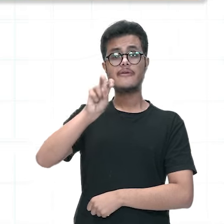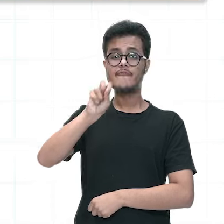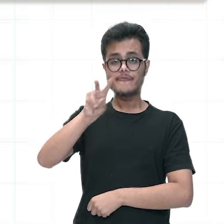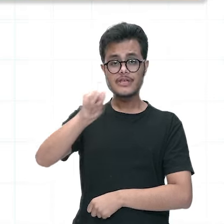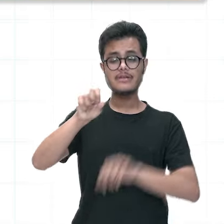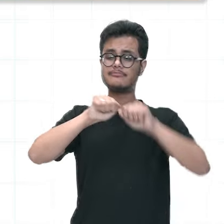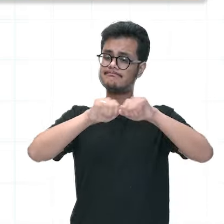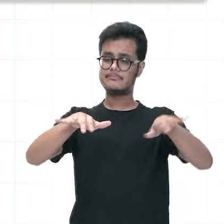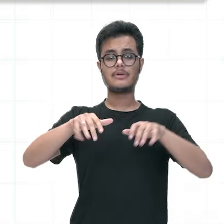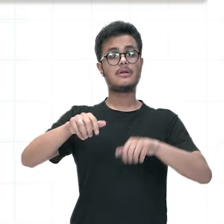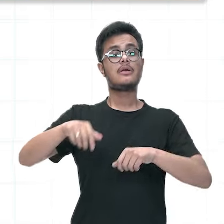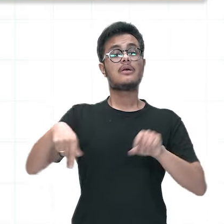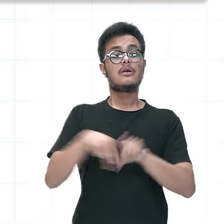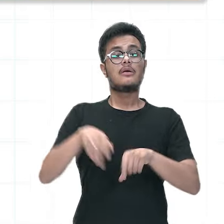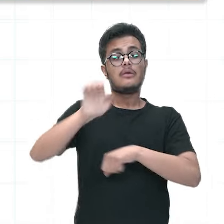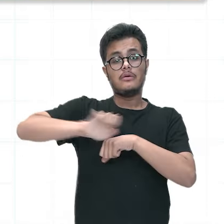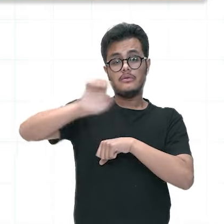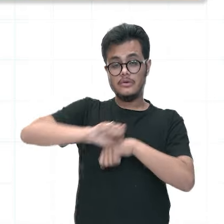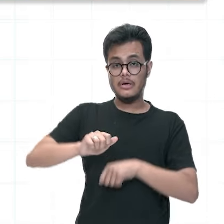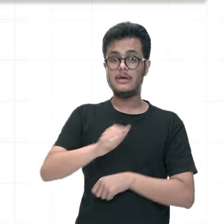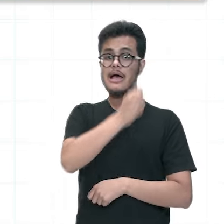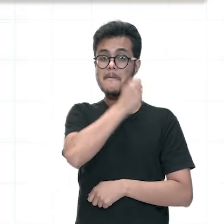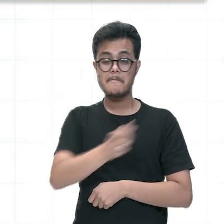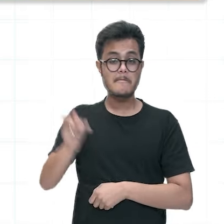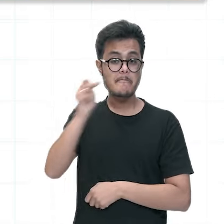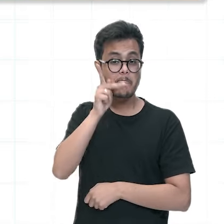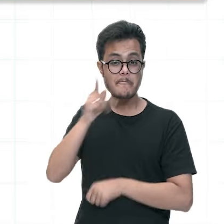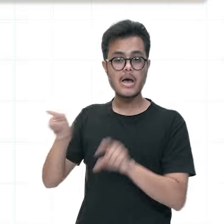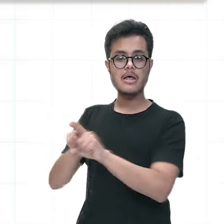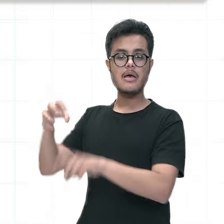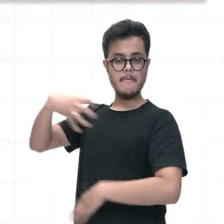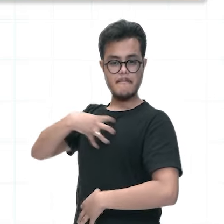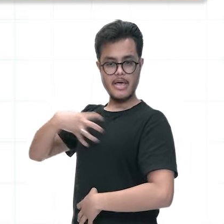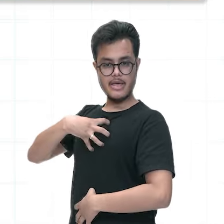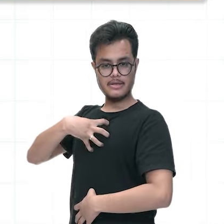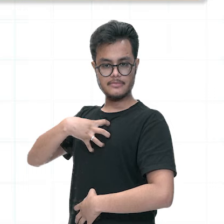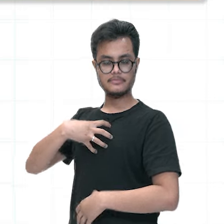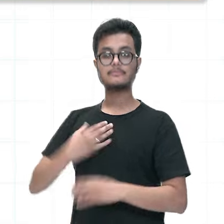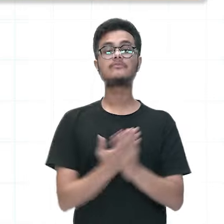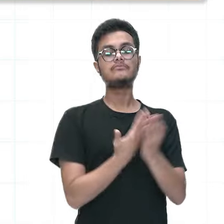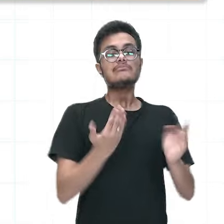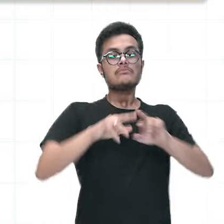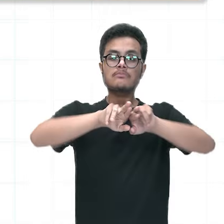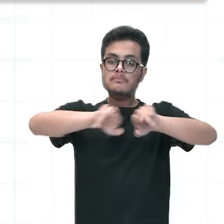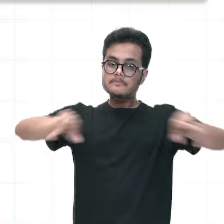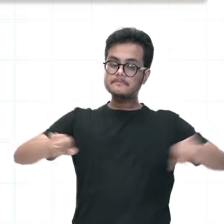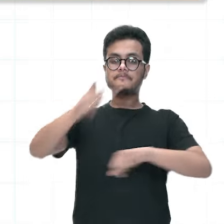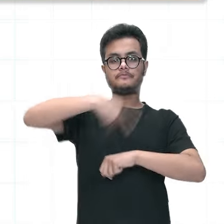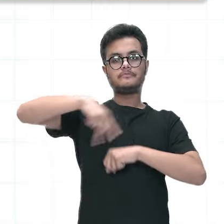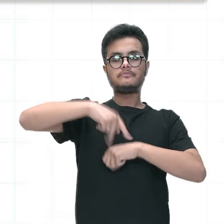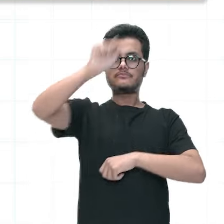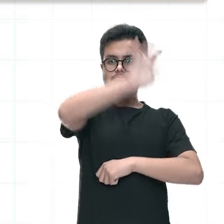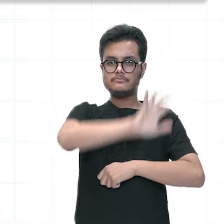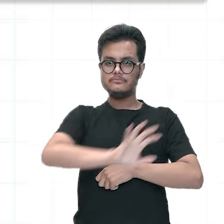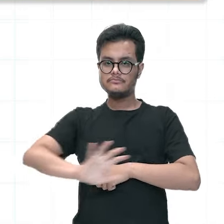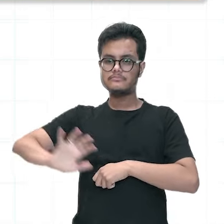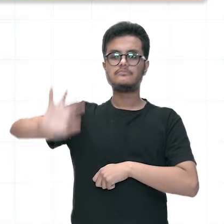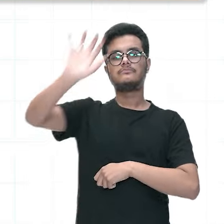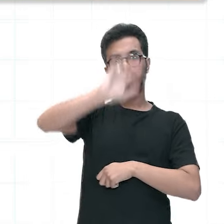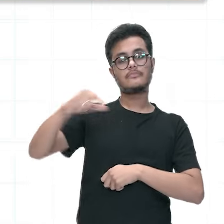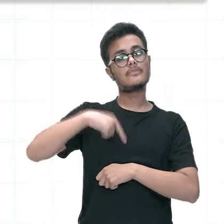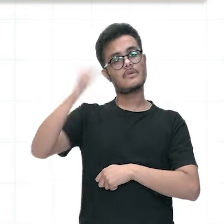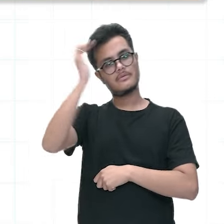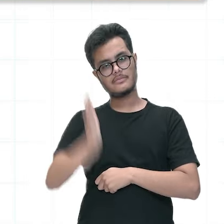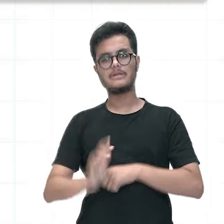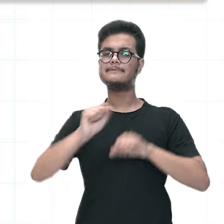doença nos estados do Amapá e Bahia. E atualmente, todos os estados do país registram casos da